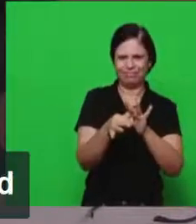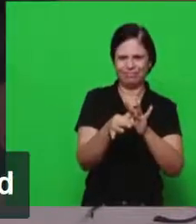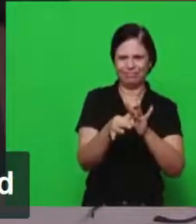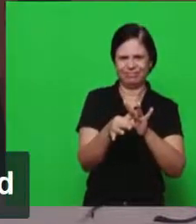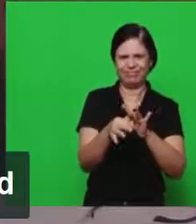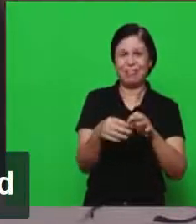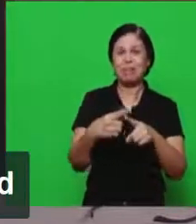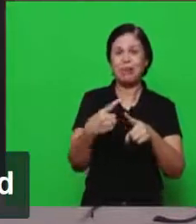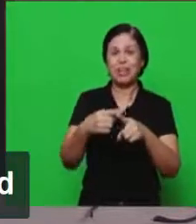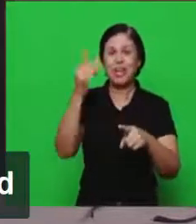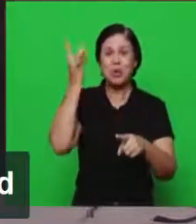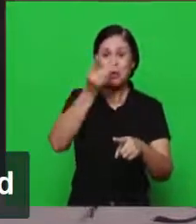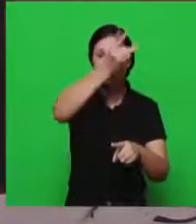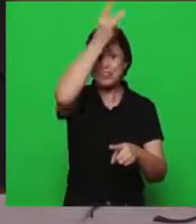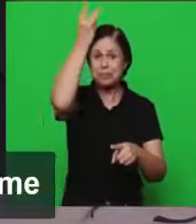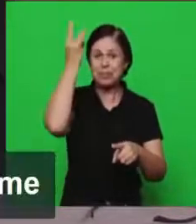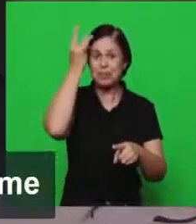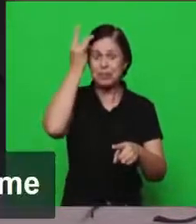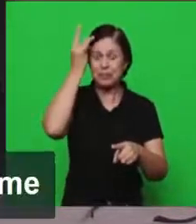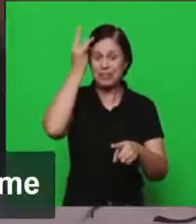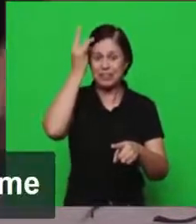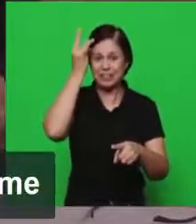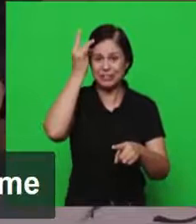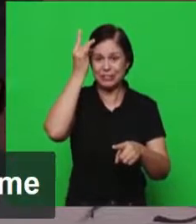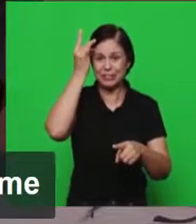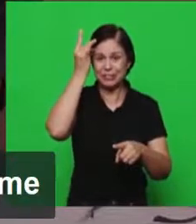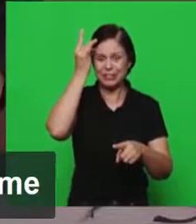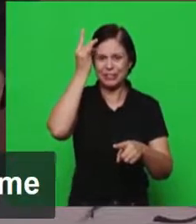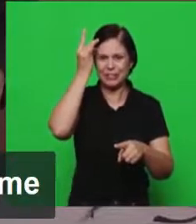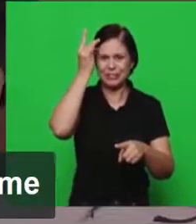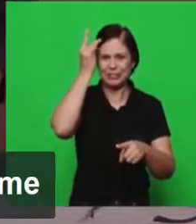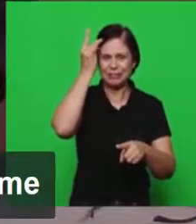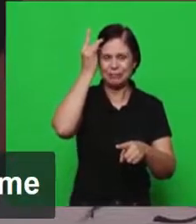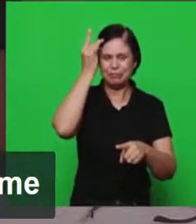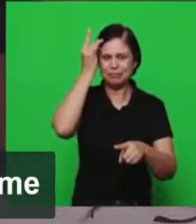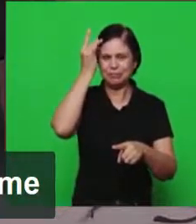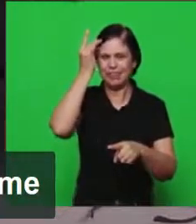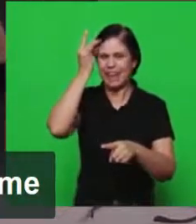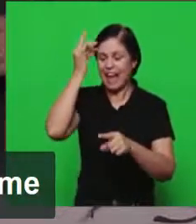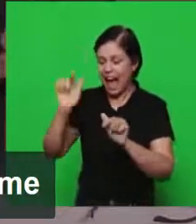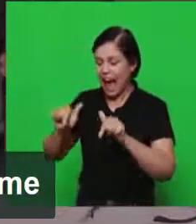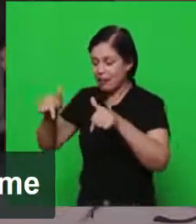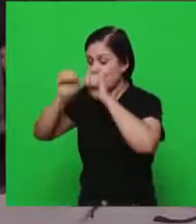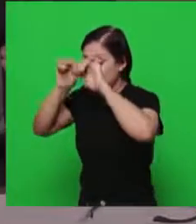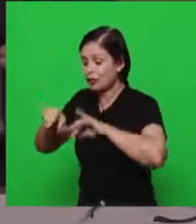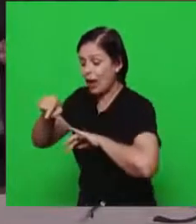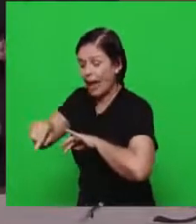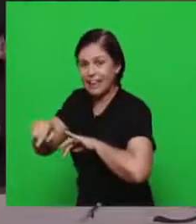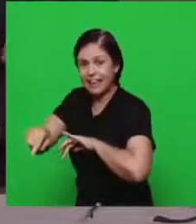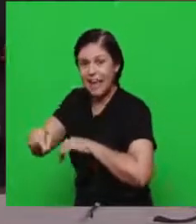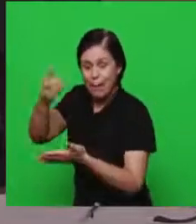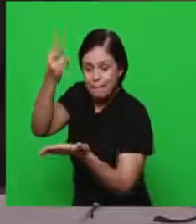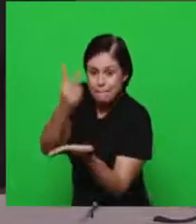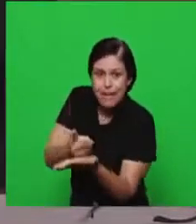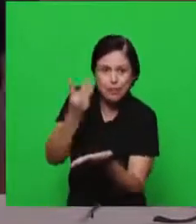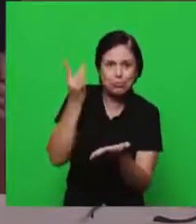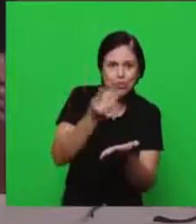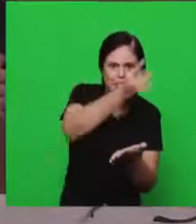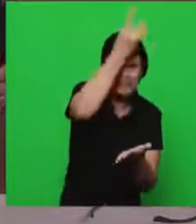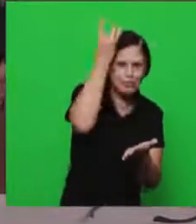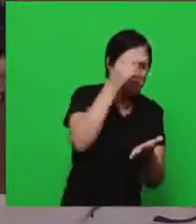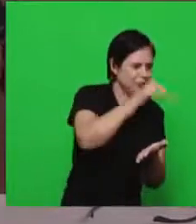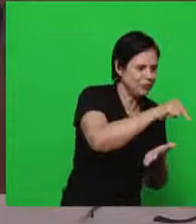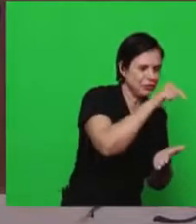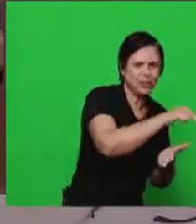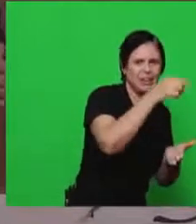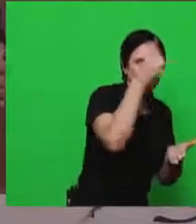mesmo espírito que profetizou lá na boca do senhor jesus foi o mesmo espírito que revelou